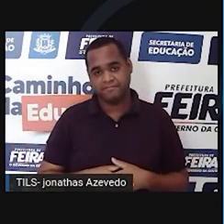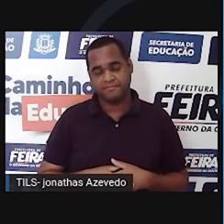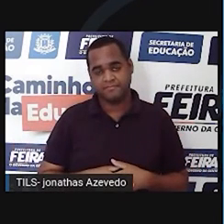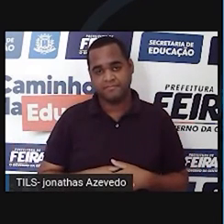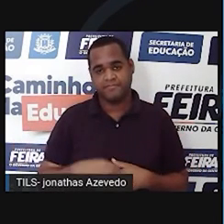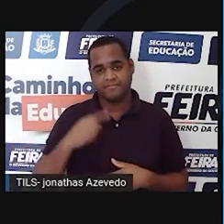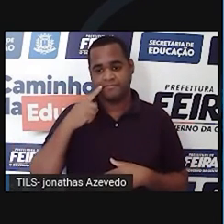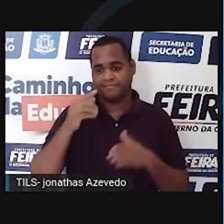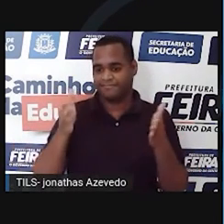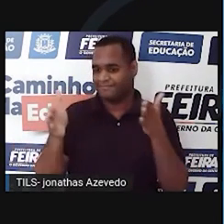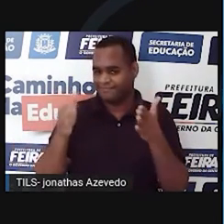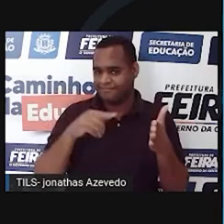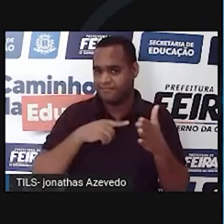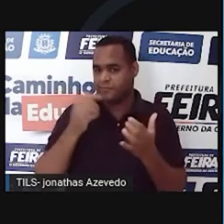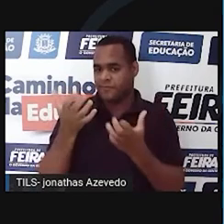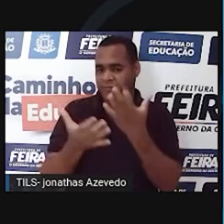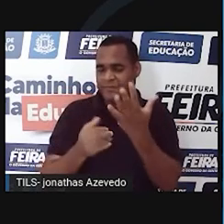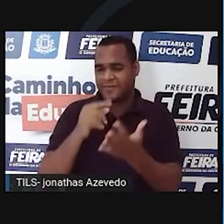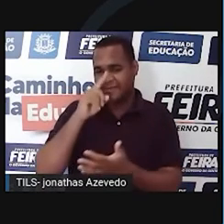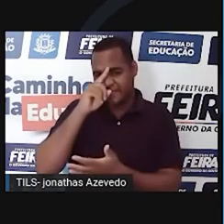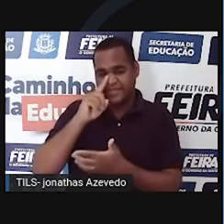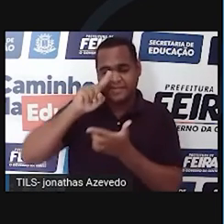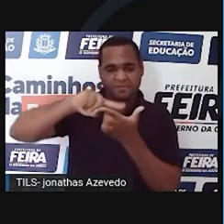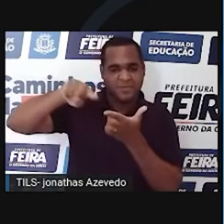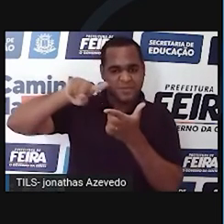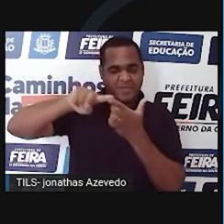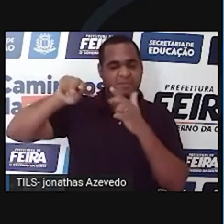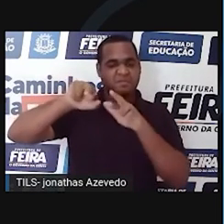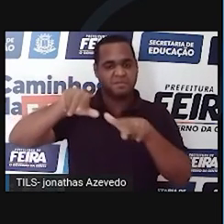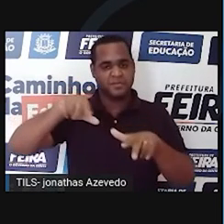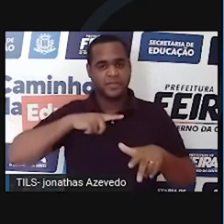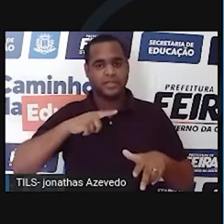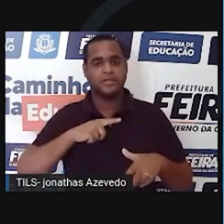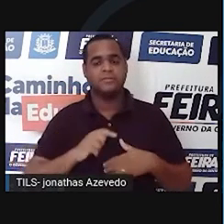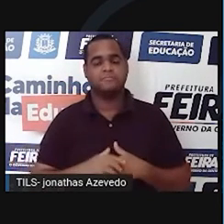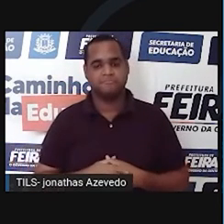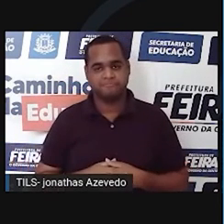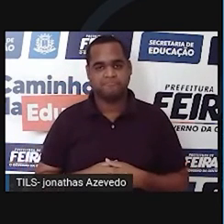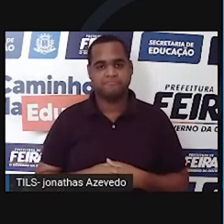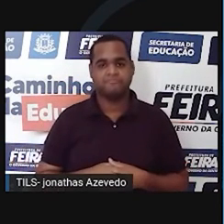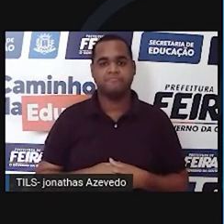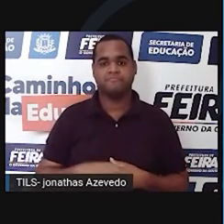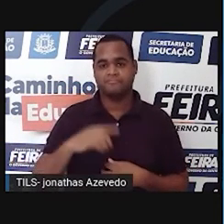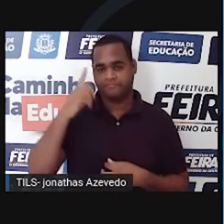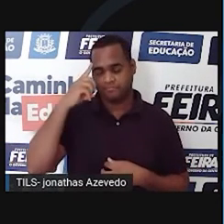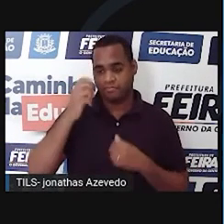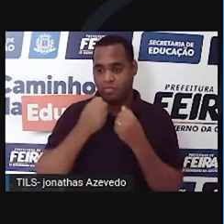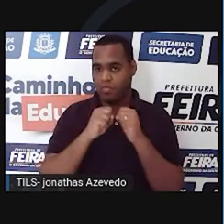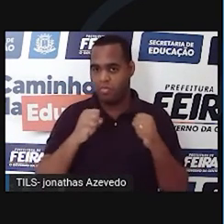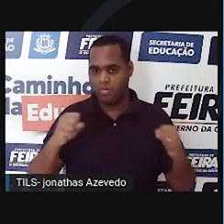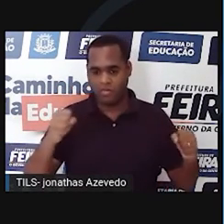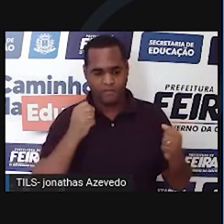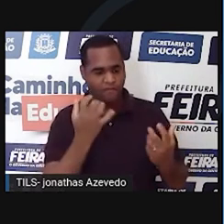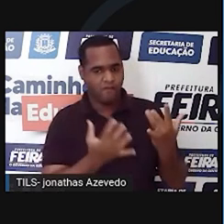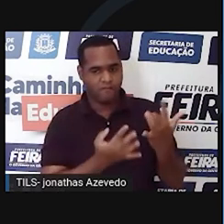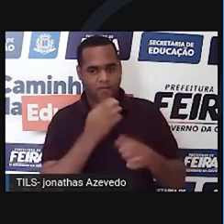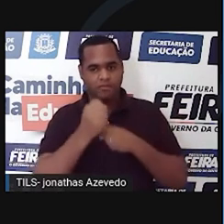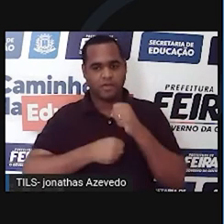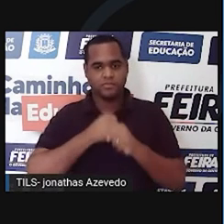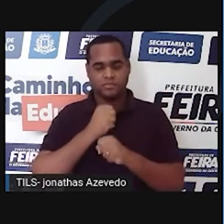Nesta época do ano, o fogo é uma constante nesse bioma. Ainda assim, o tamanho dos incêndios neste ano